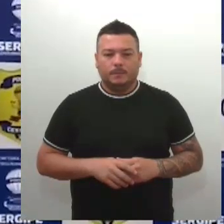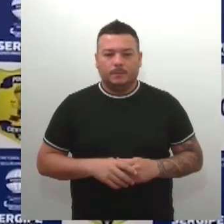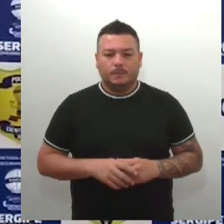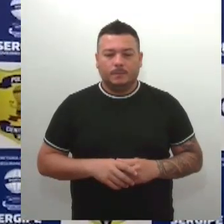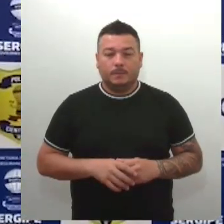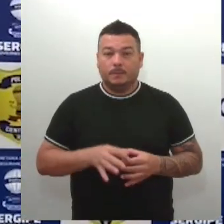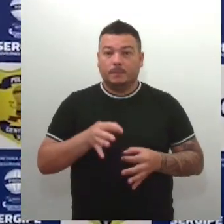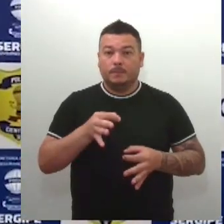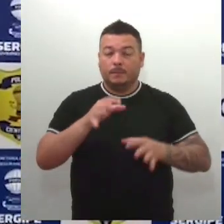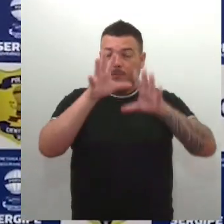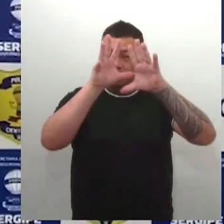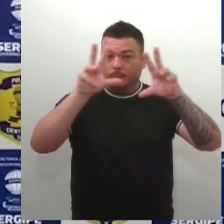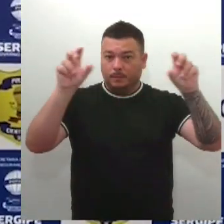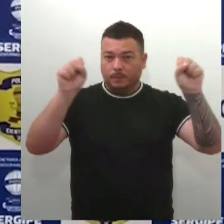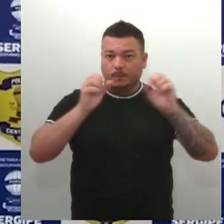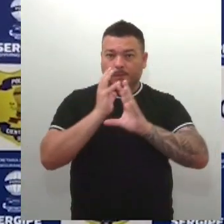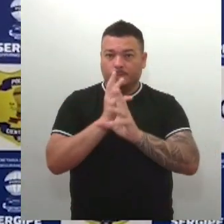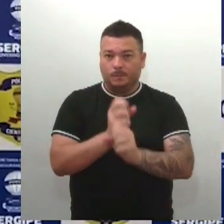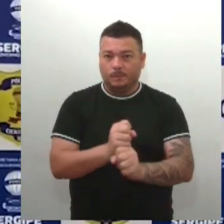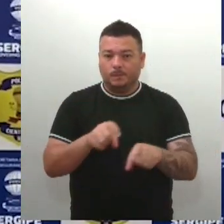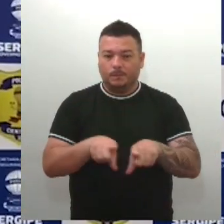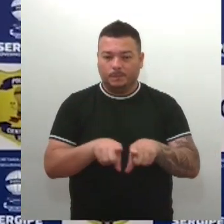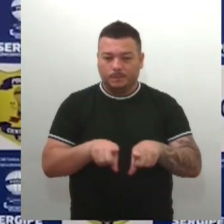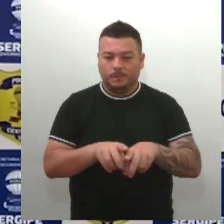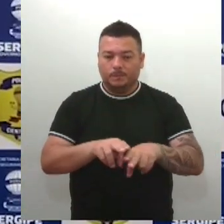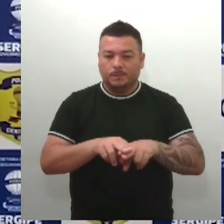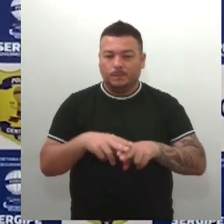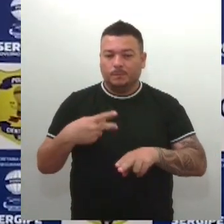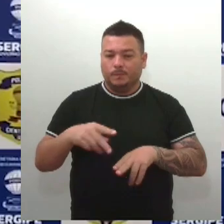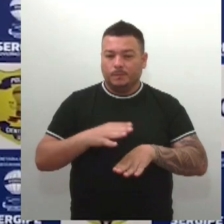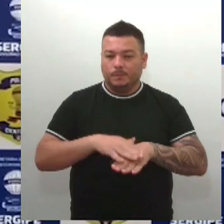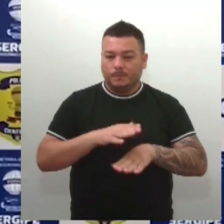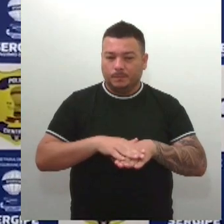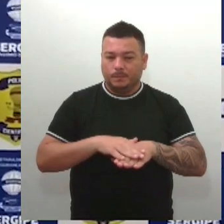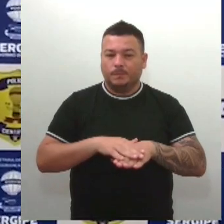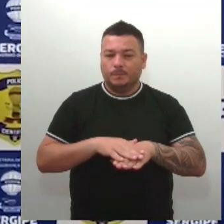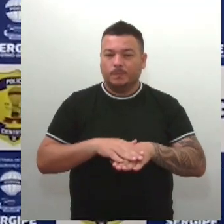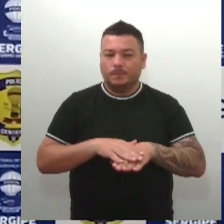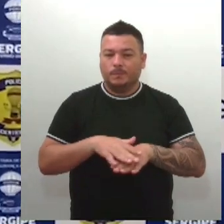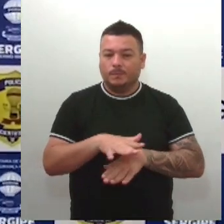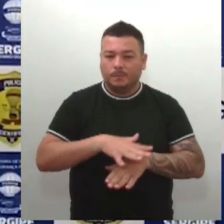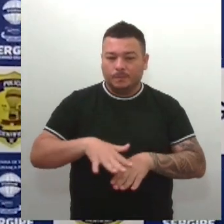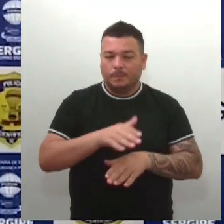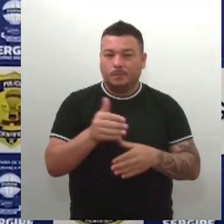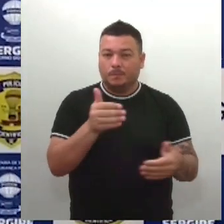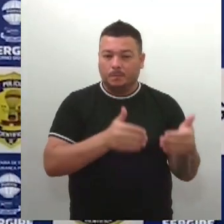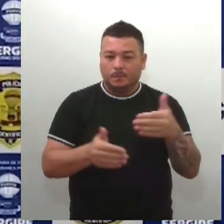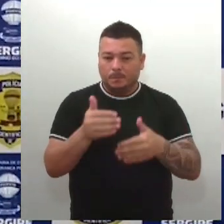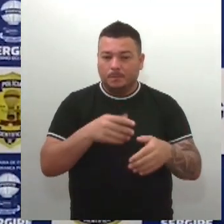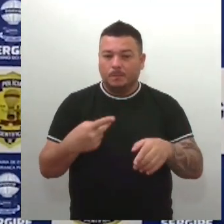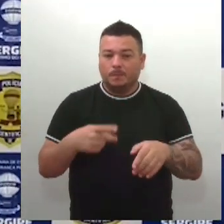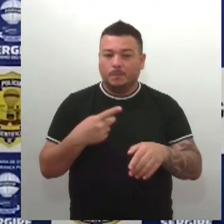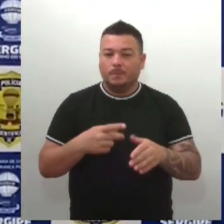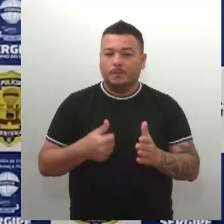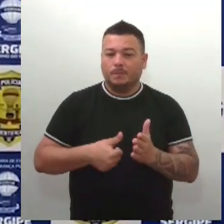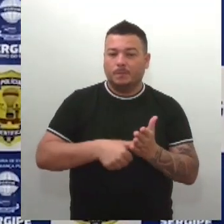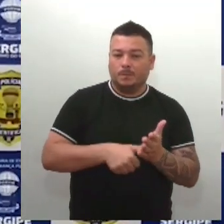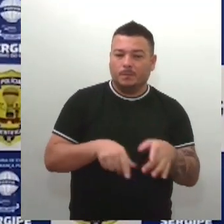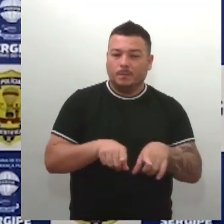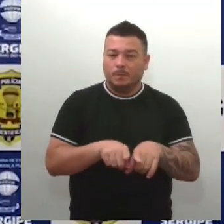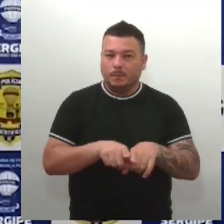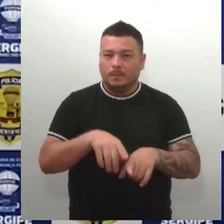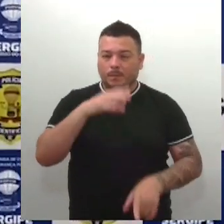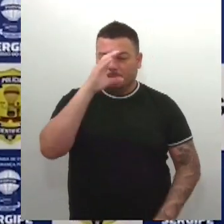Secretaria de Segurança e o Dr. João Eloy, de imediato, determinou a nossa participação no Instituto de Identificação, numa ação de cidadania no Tribunal,